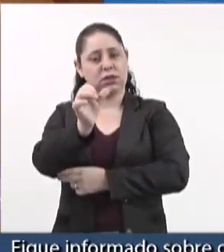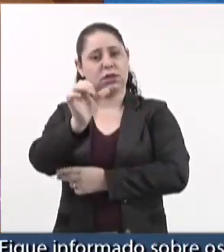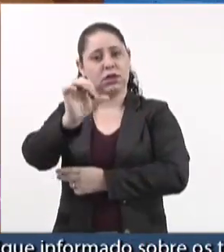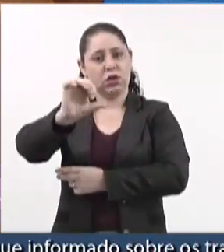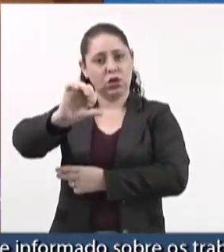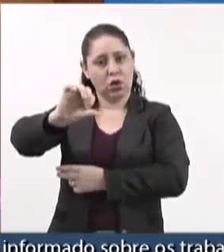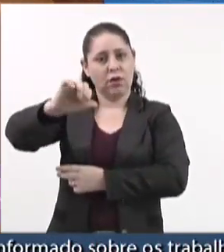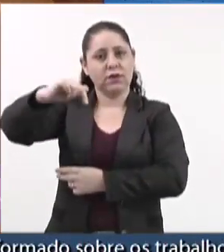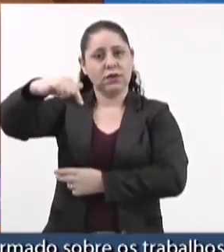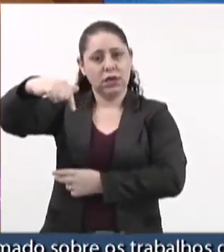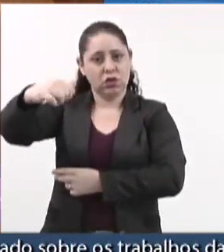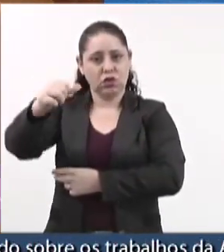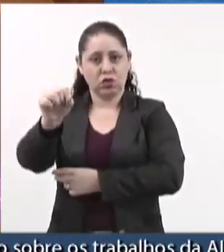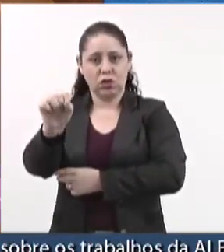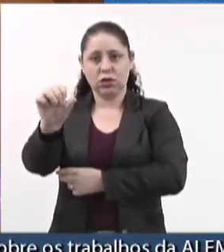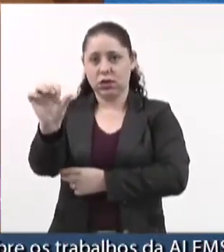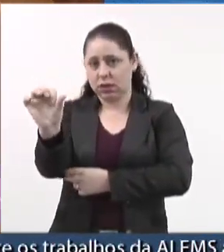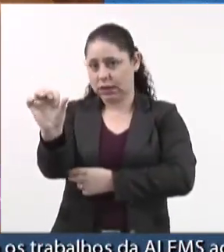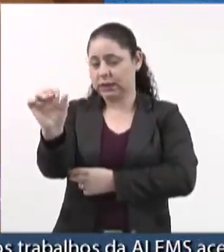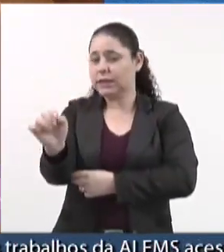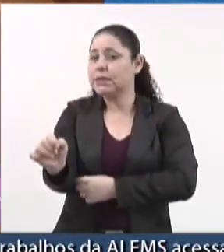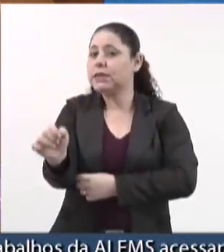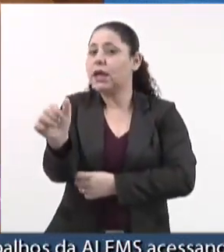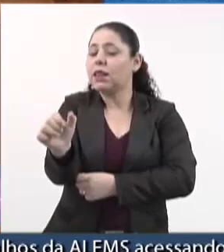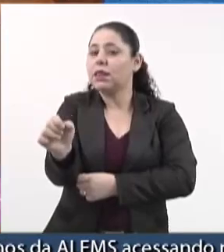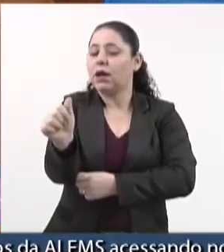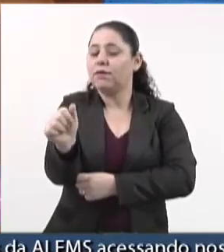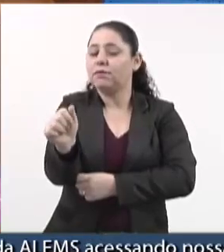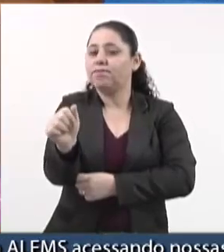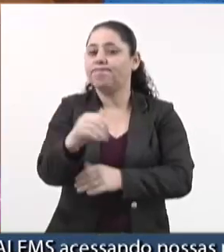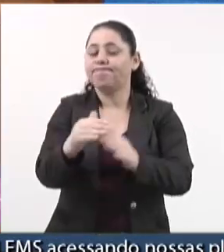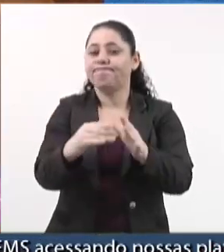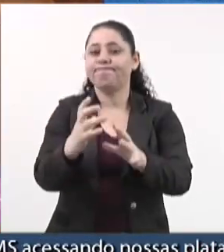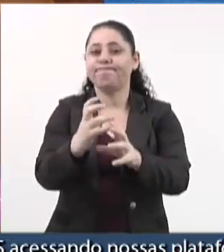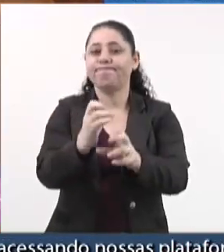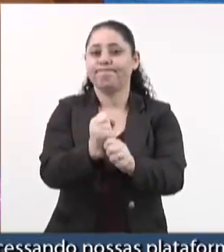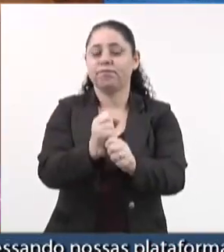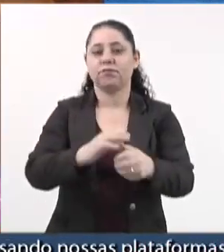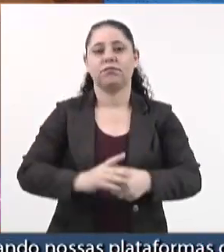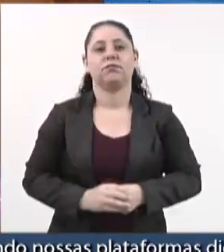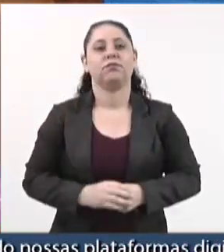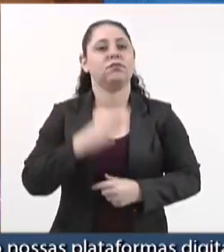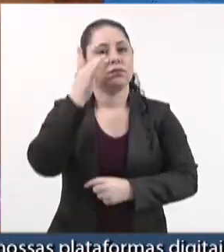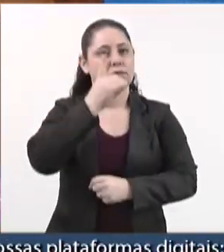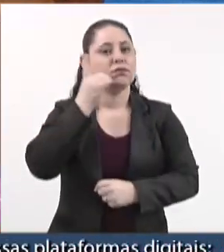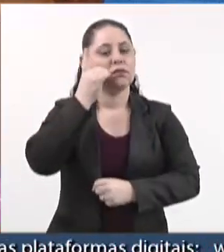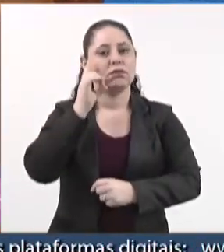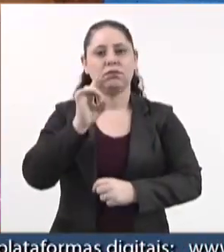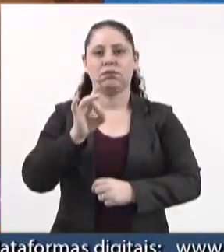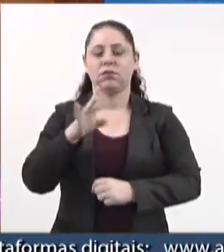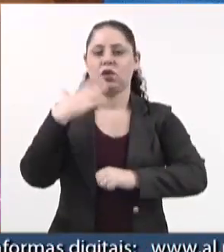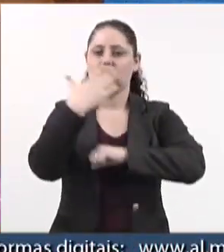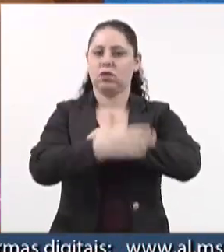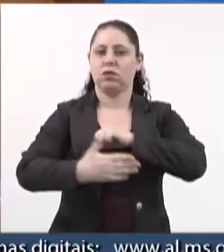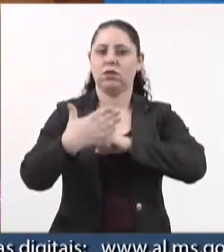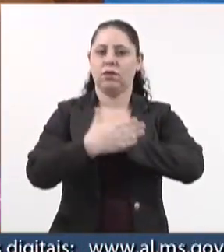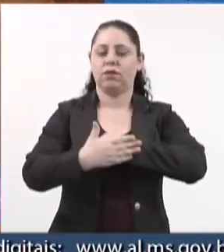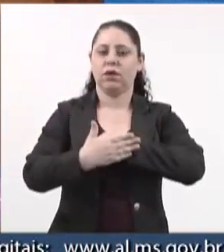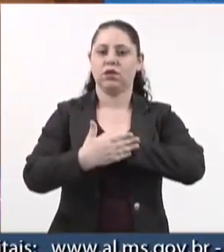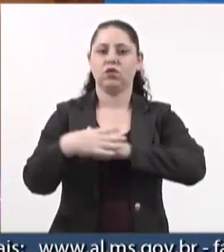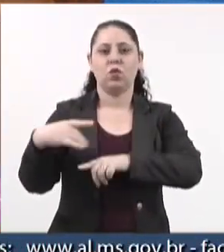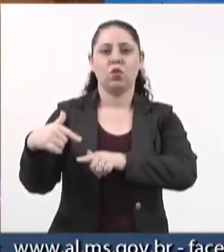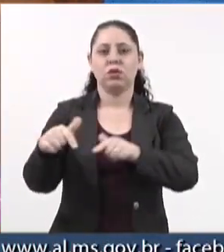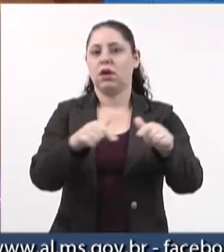716,86 centavos. Então, esse parlamentar apenas defende a sua